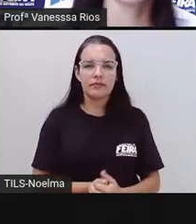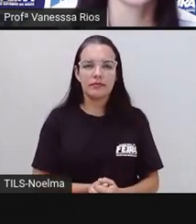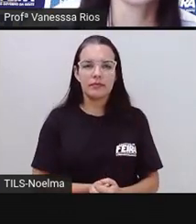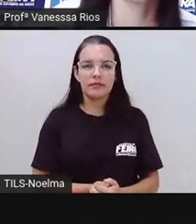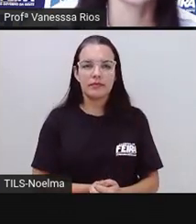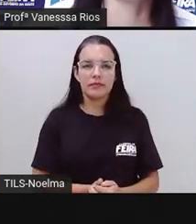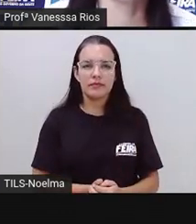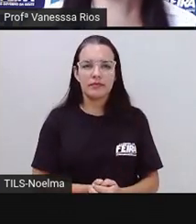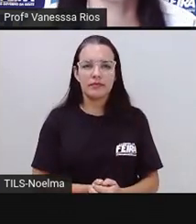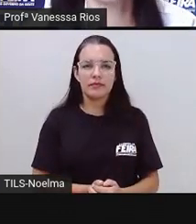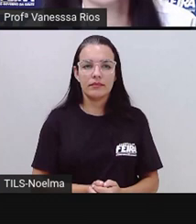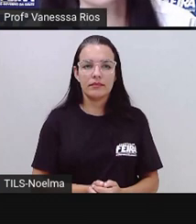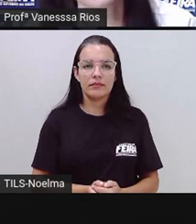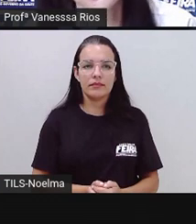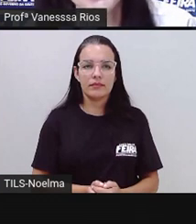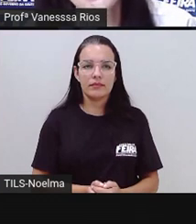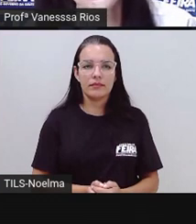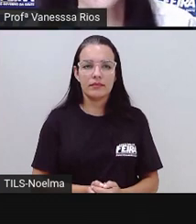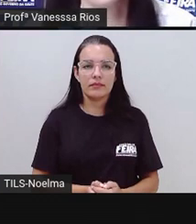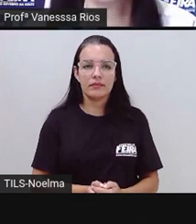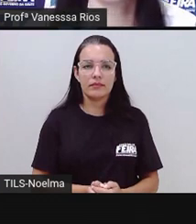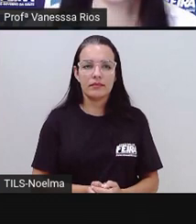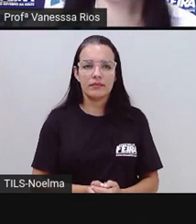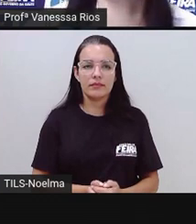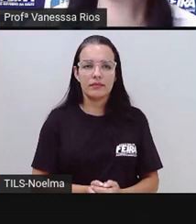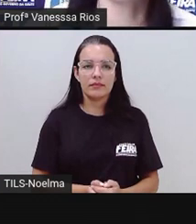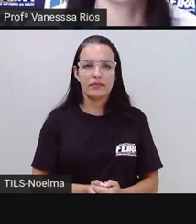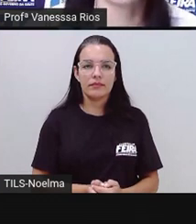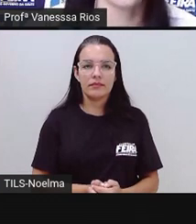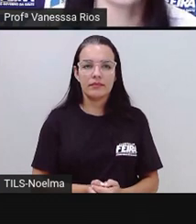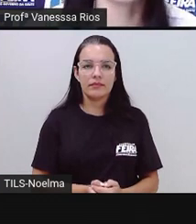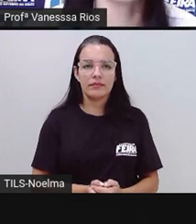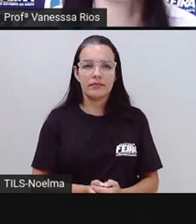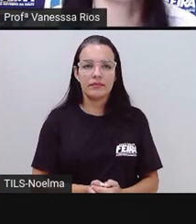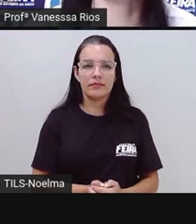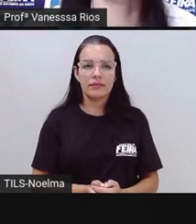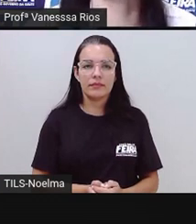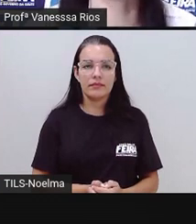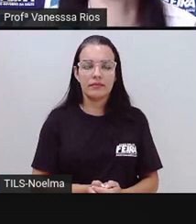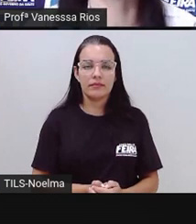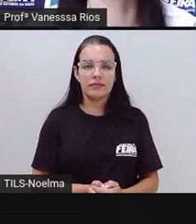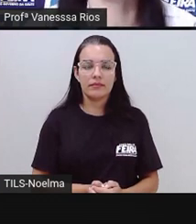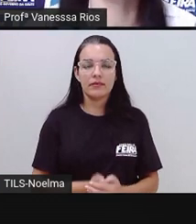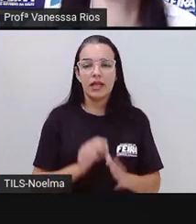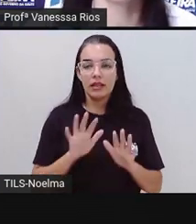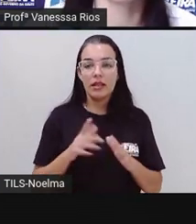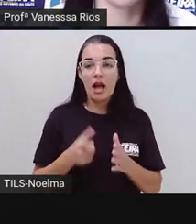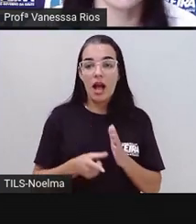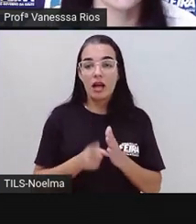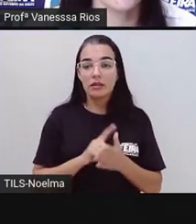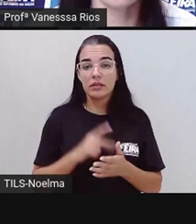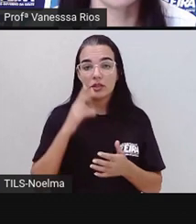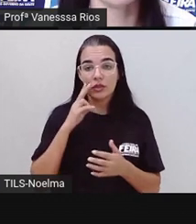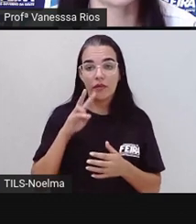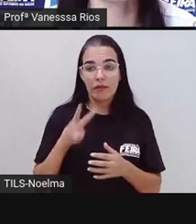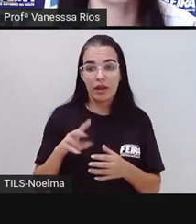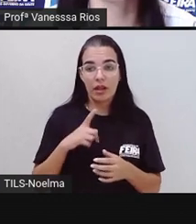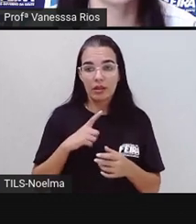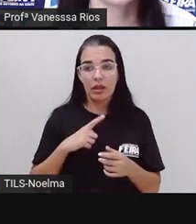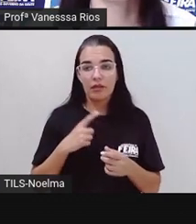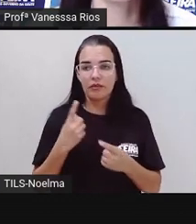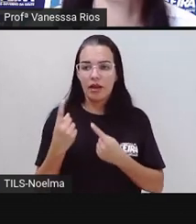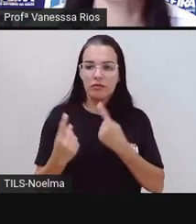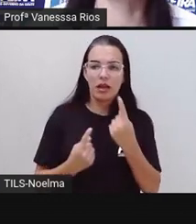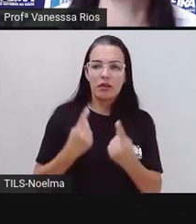antes da Pró começar a apresentar essas informações, e a gente observar a localização desses distritos mais uma vez, no mapa,